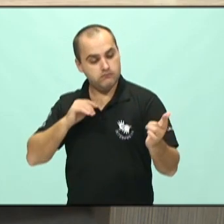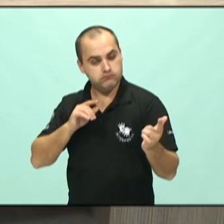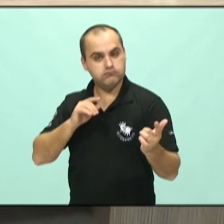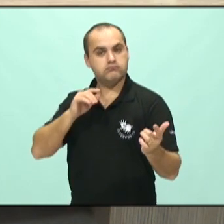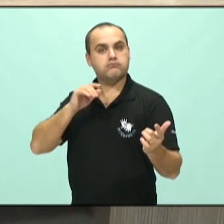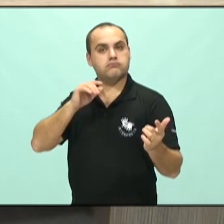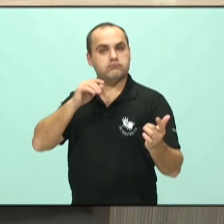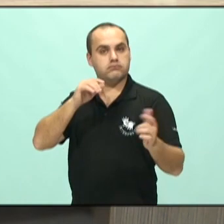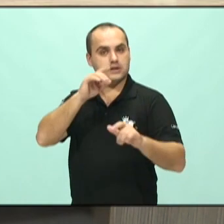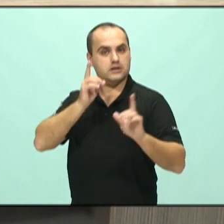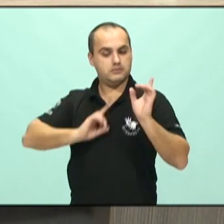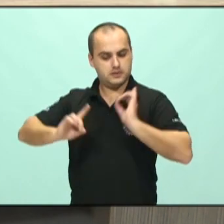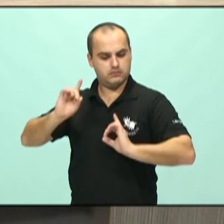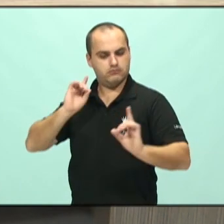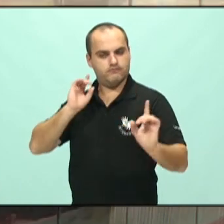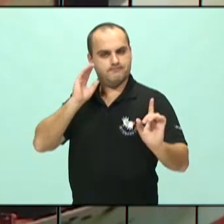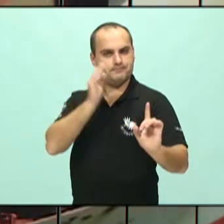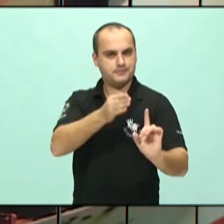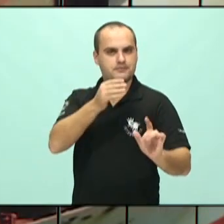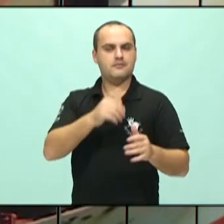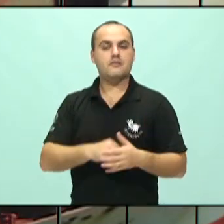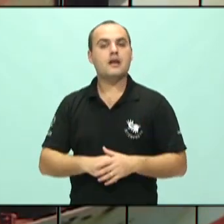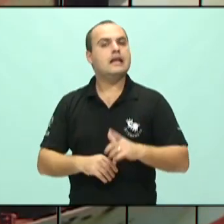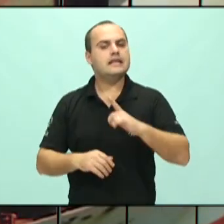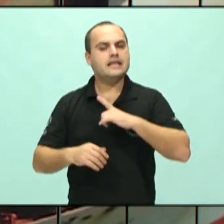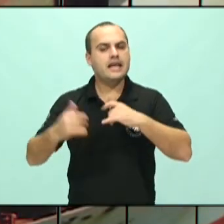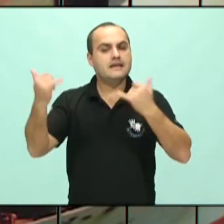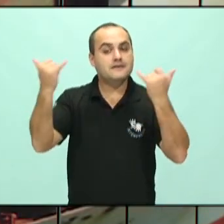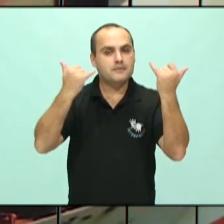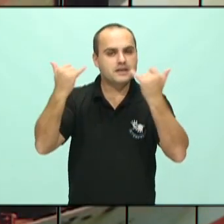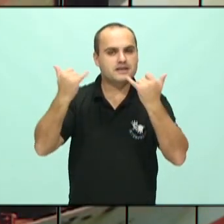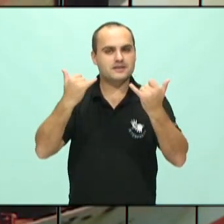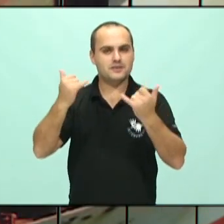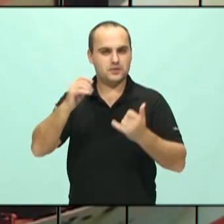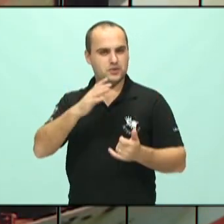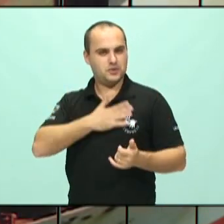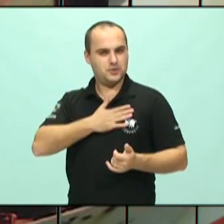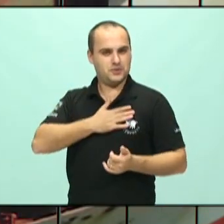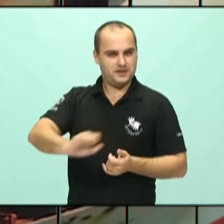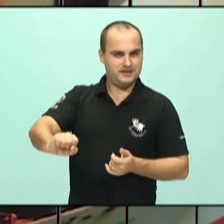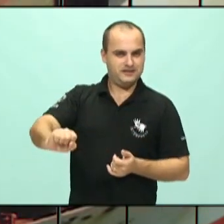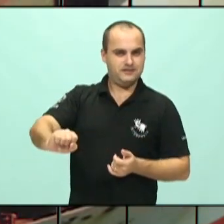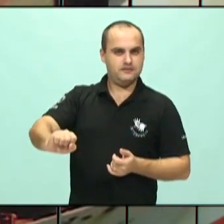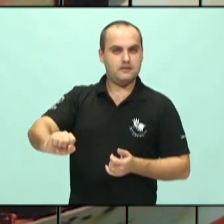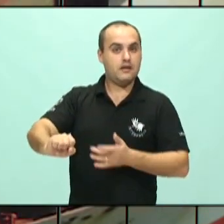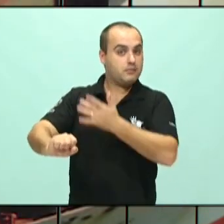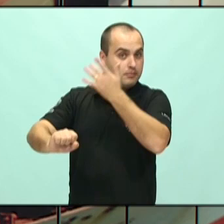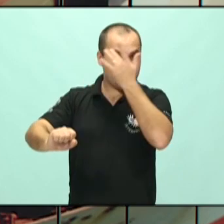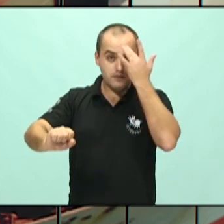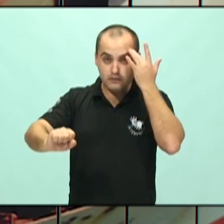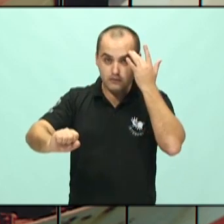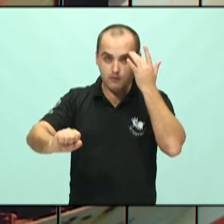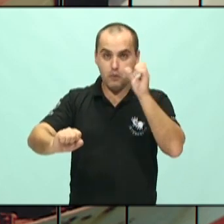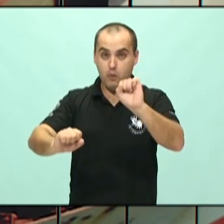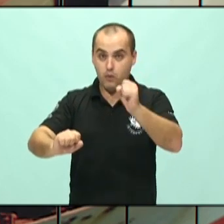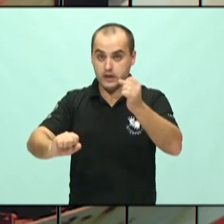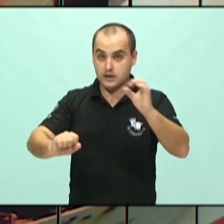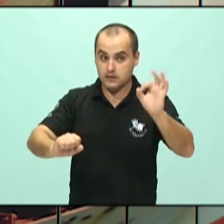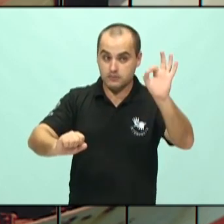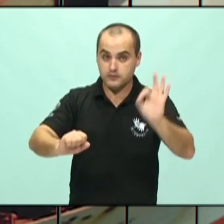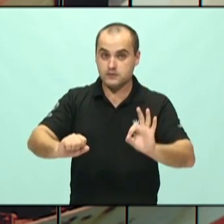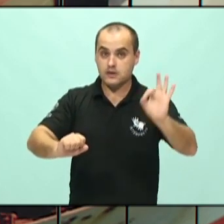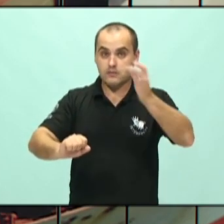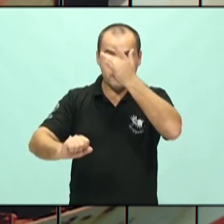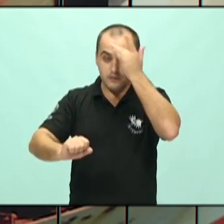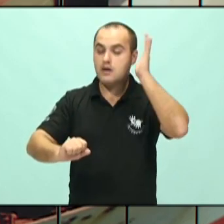Existem dados sobre suicídio que mais ou menos 60% dos casos de suicídio do paciente é depressivo, né? Você tem